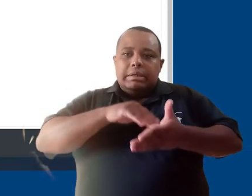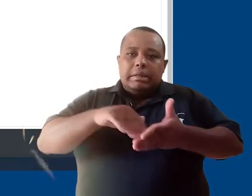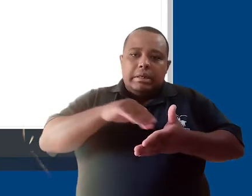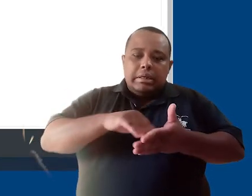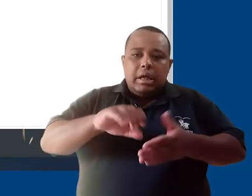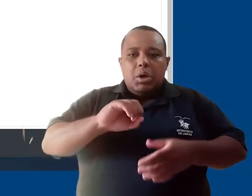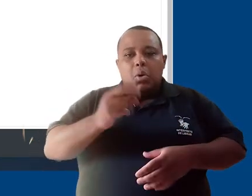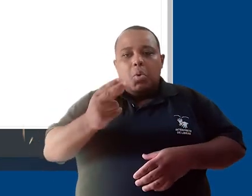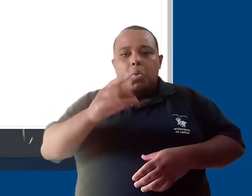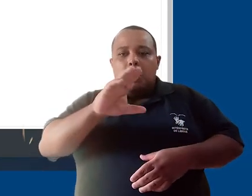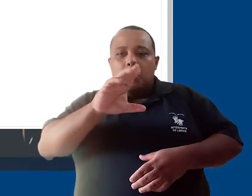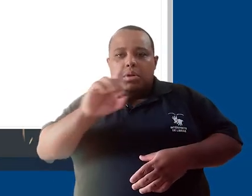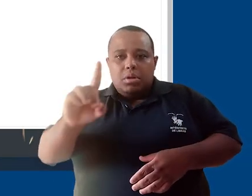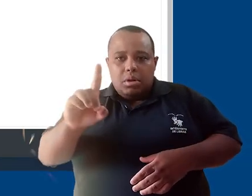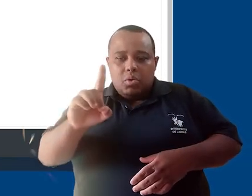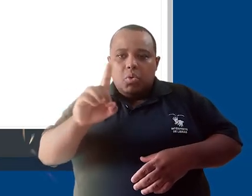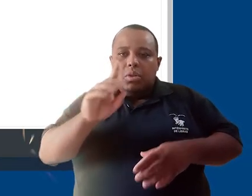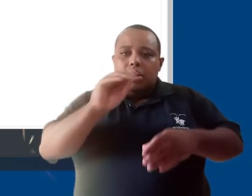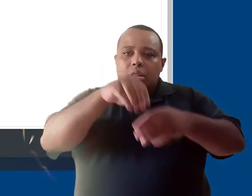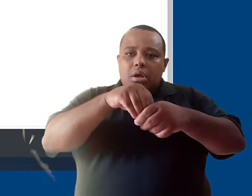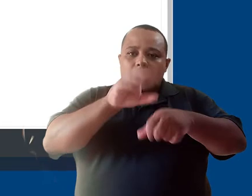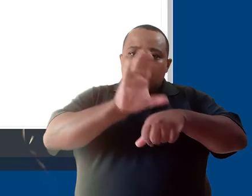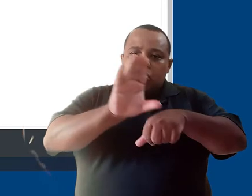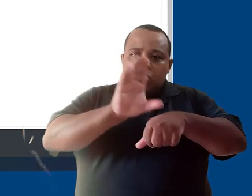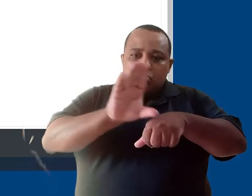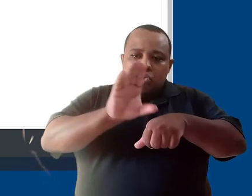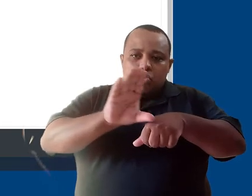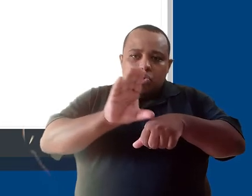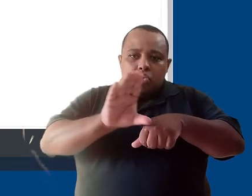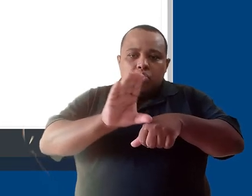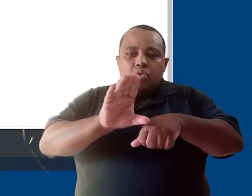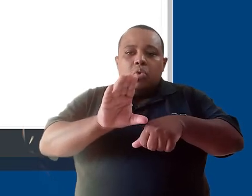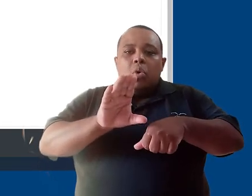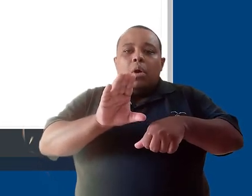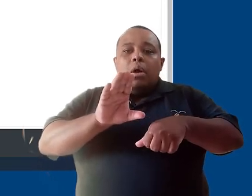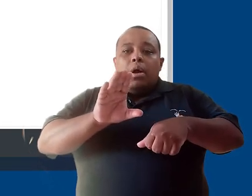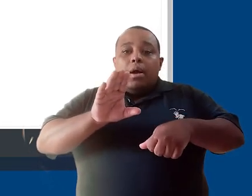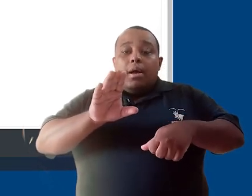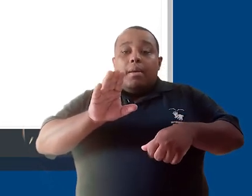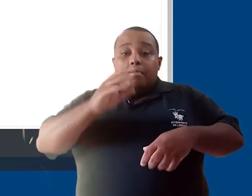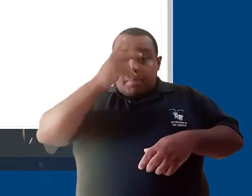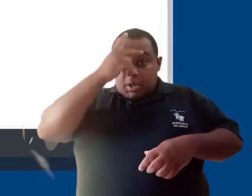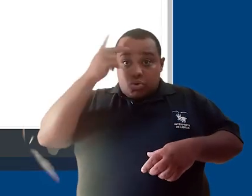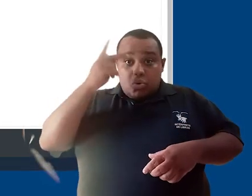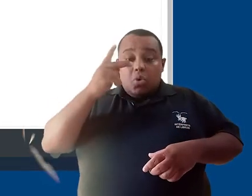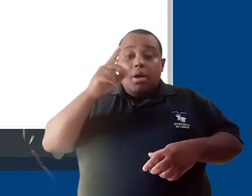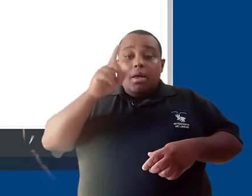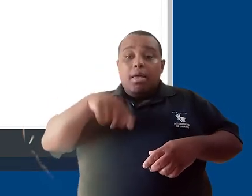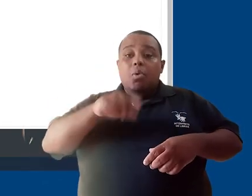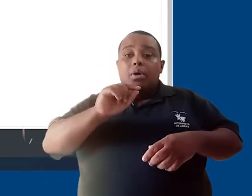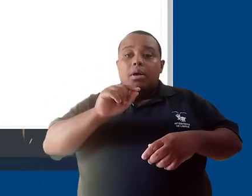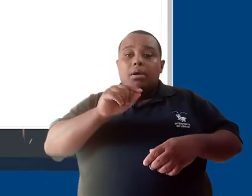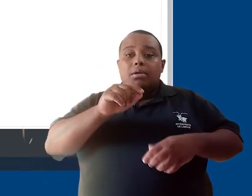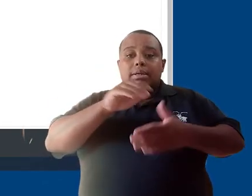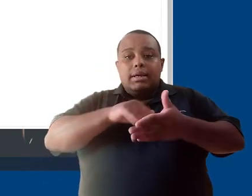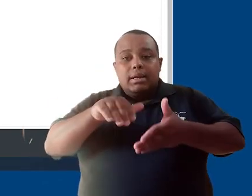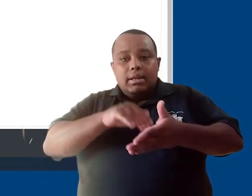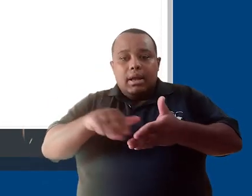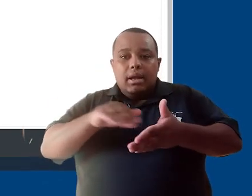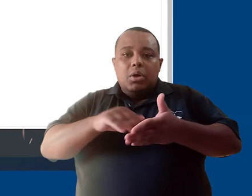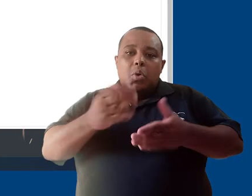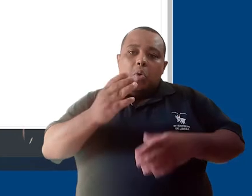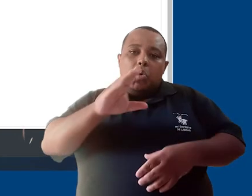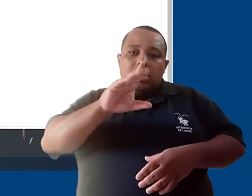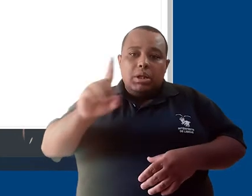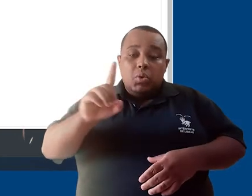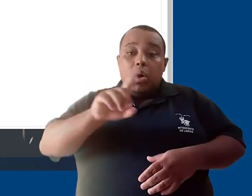que é o caso de coordenadores e secretários, é que, tecnicamente, estes usuários que são inseridos na categoria